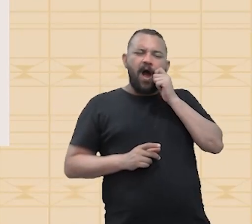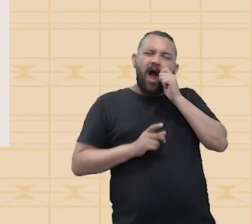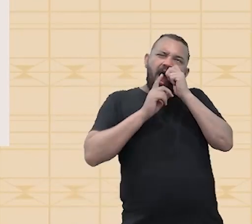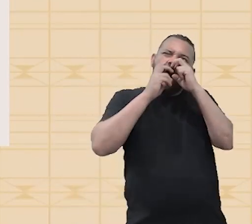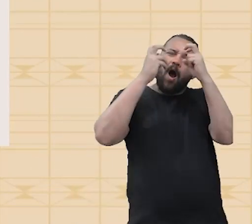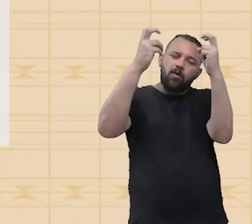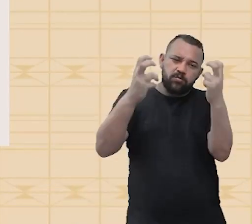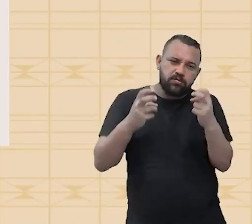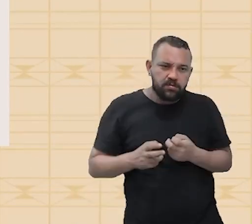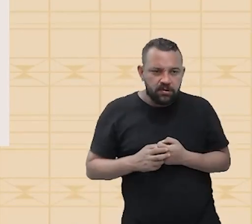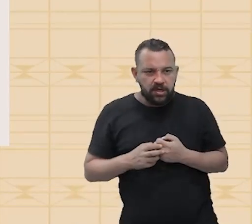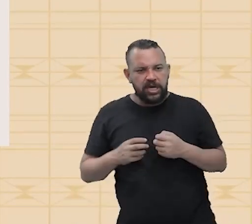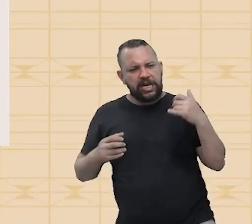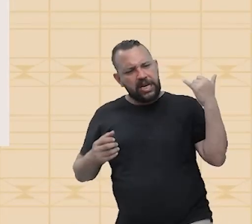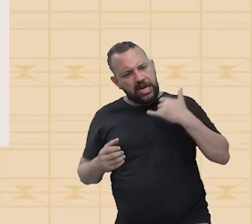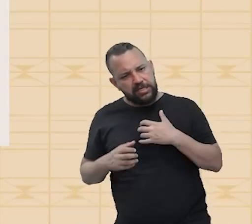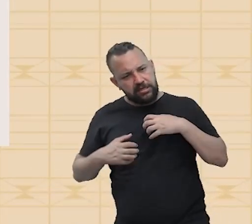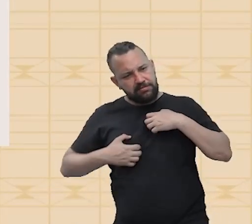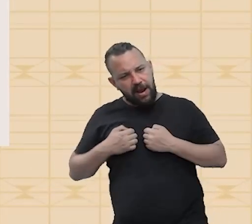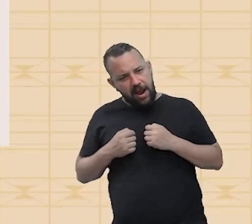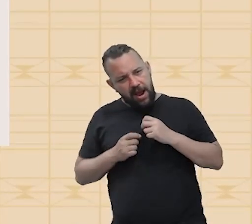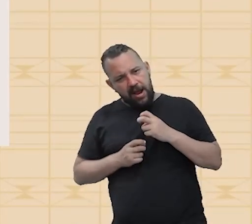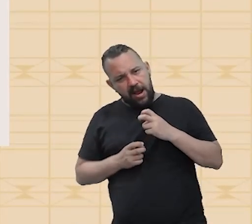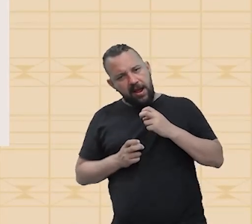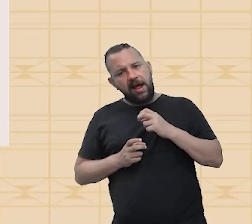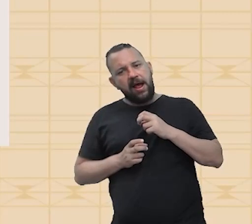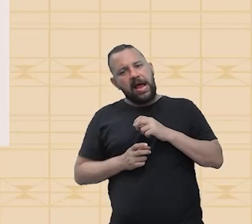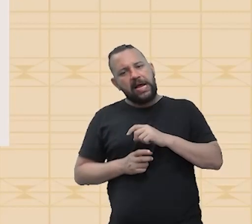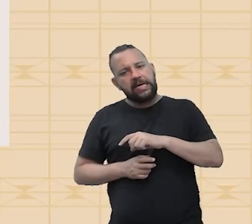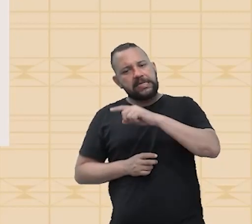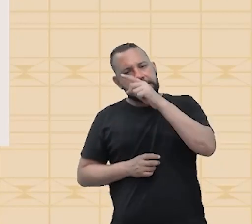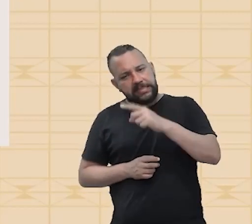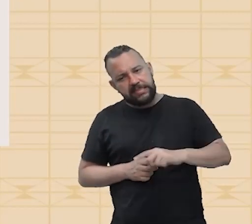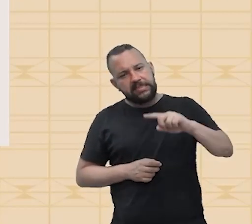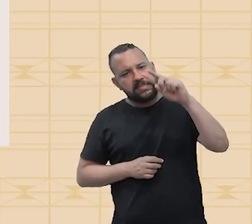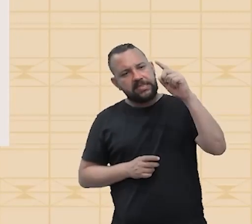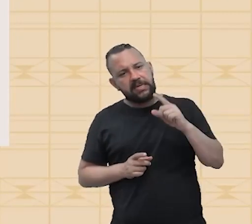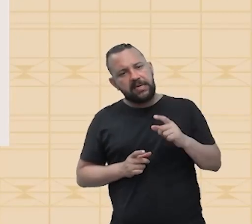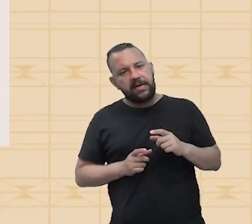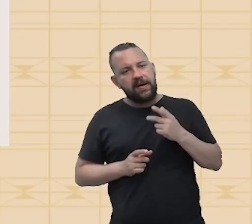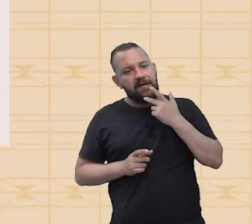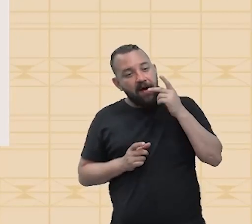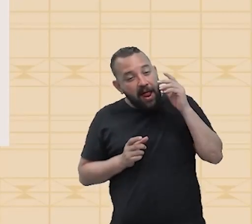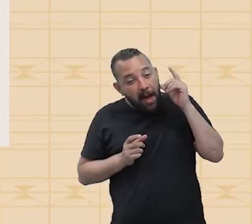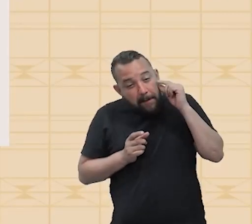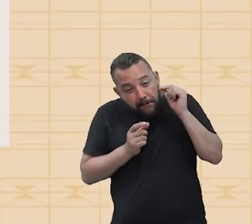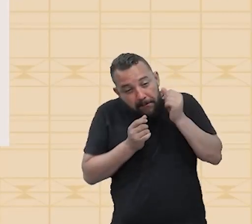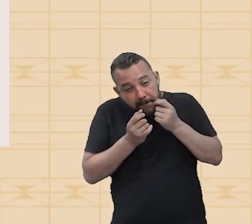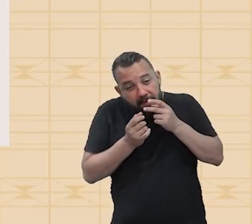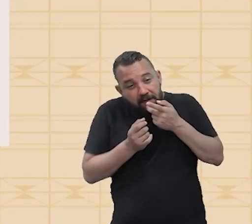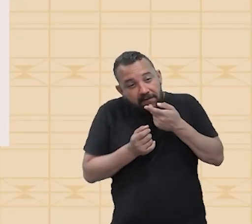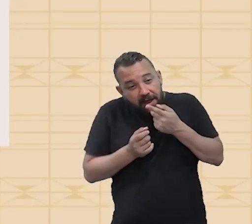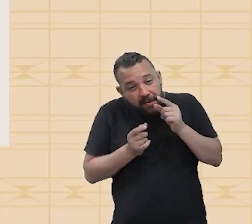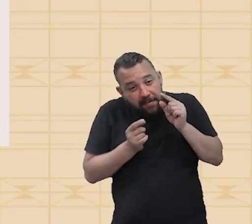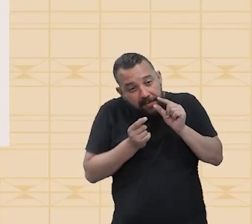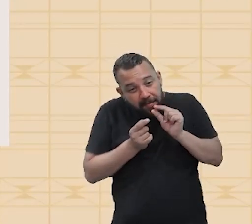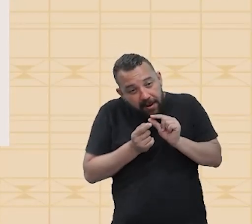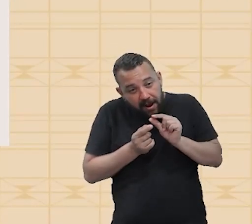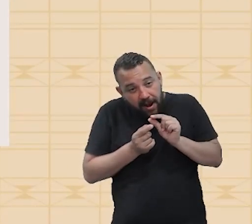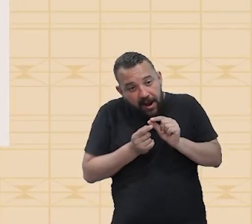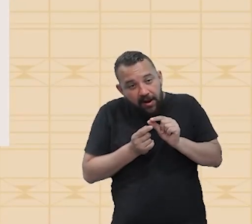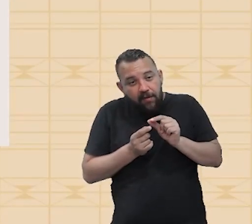energia do seu pulmão para aumentar a intensidade da voz. E falar baixo, na verdade, não é baixo, é falar